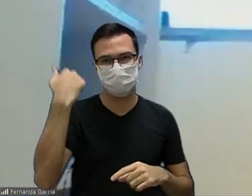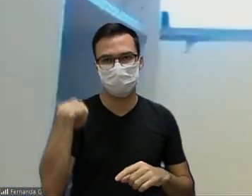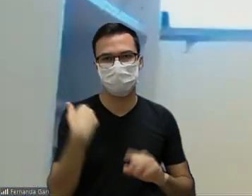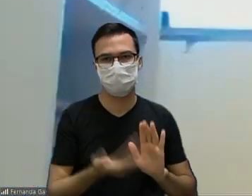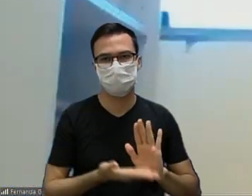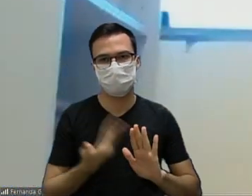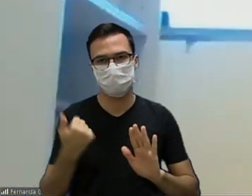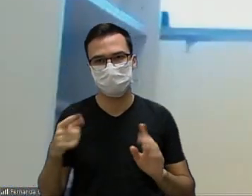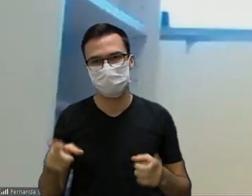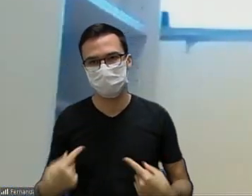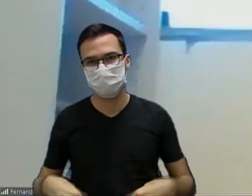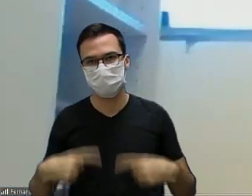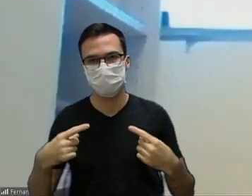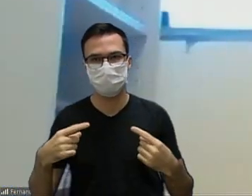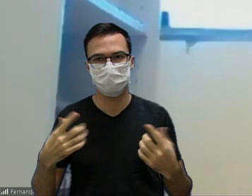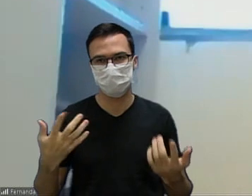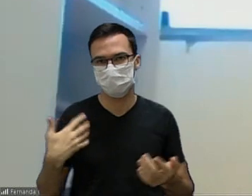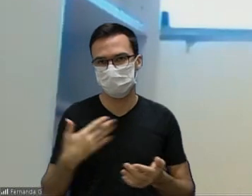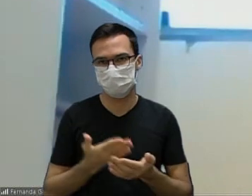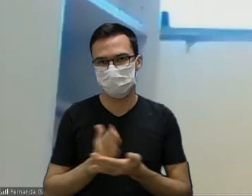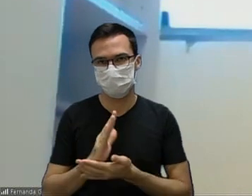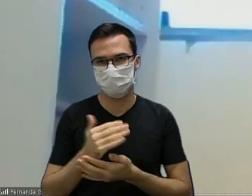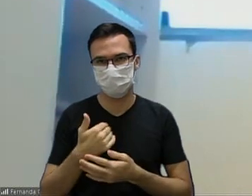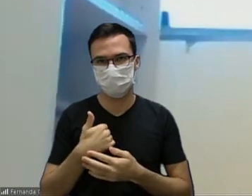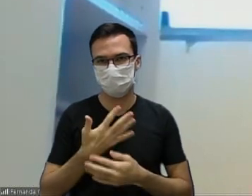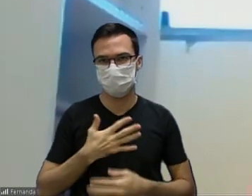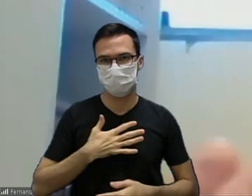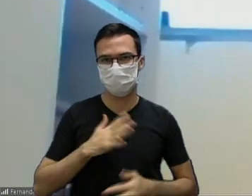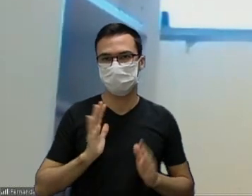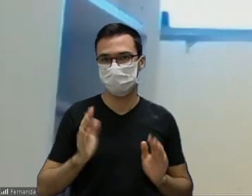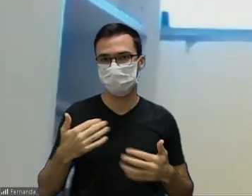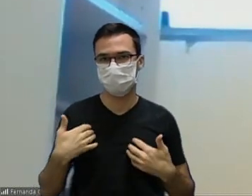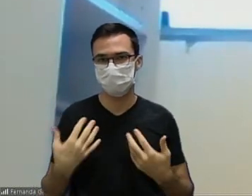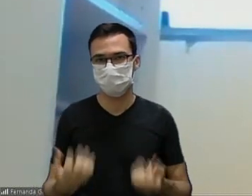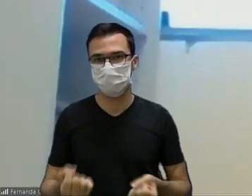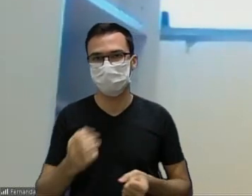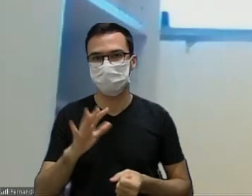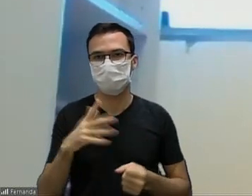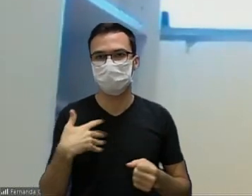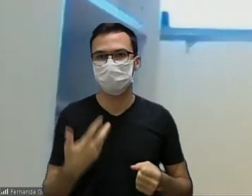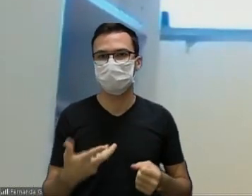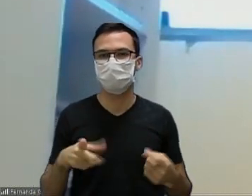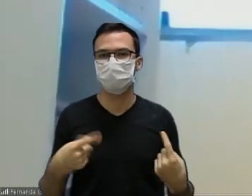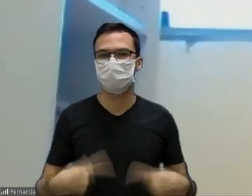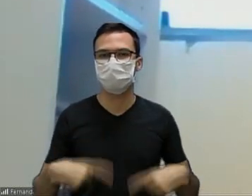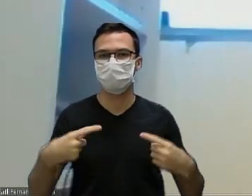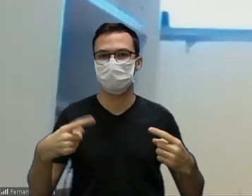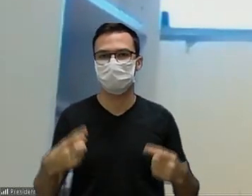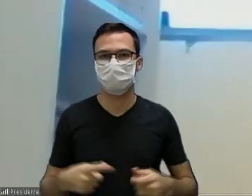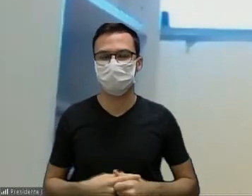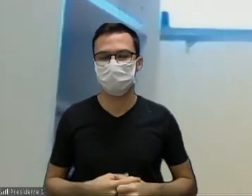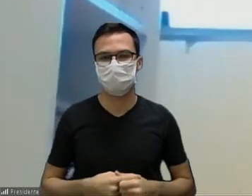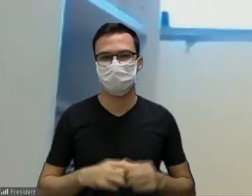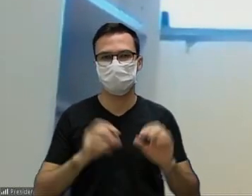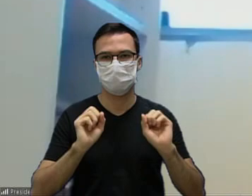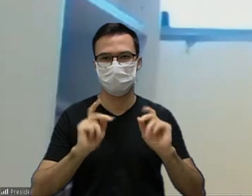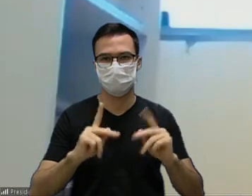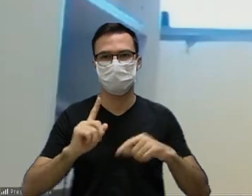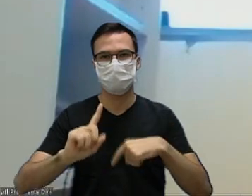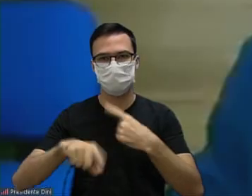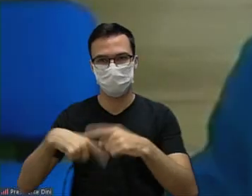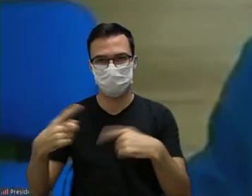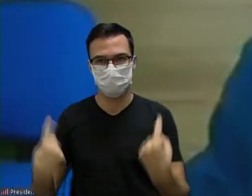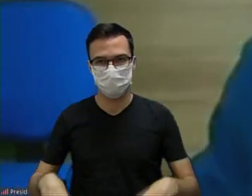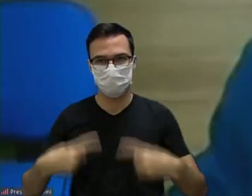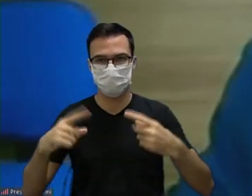faço a discussão foi aprovada eu sou favorável a esse projeto mas eu gostaria de discutir sobre ele ok na segunda discussão